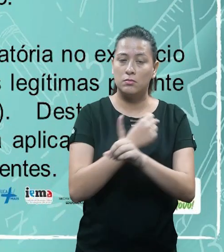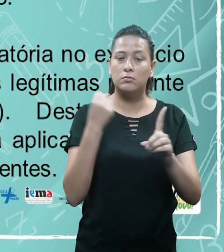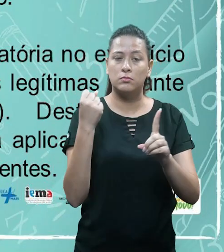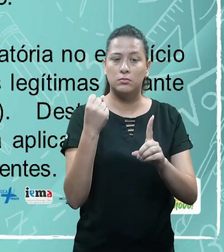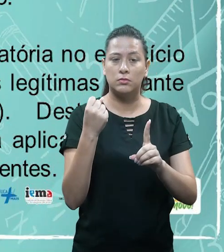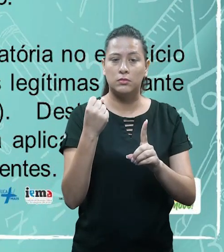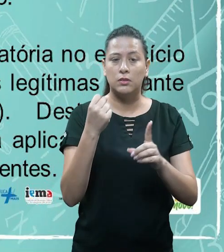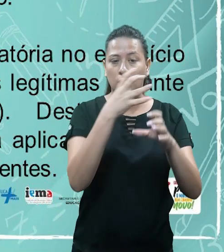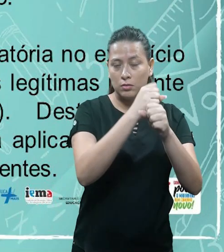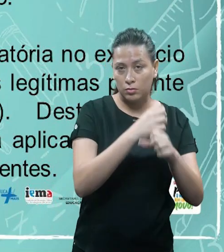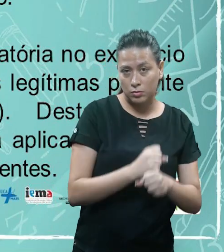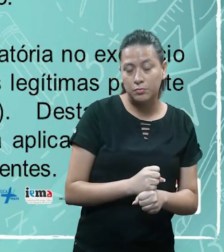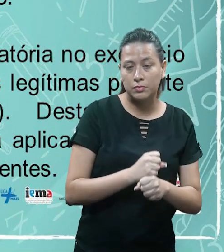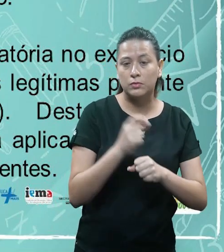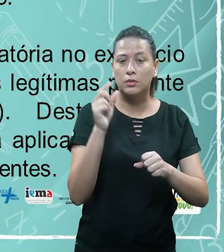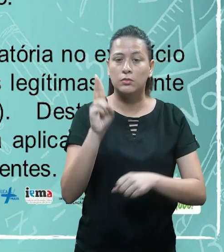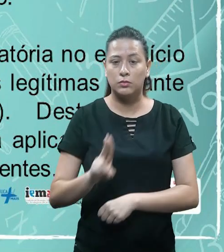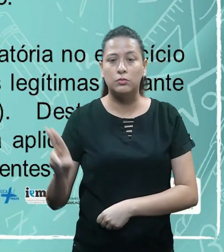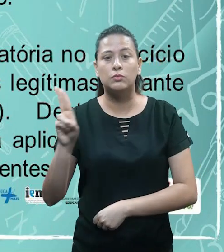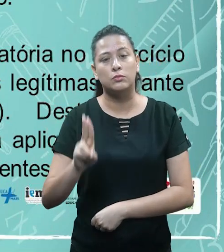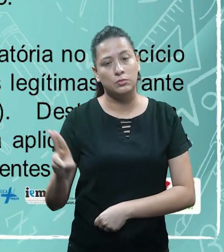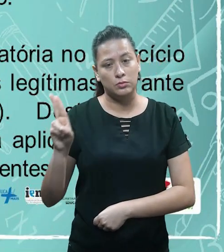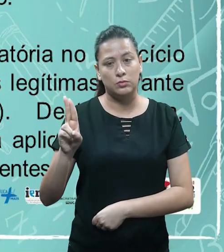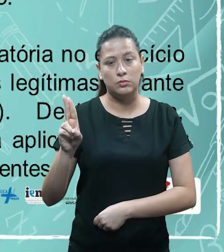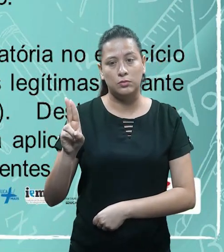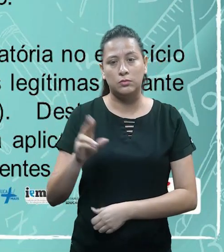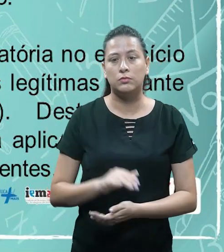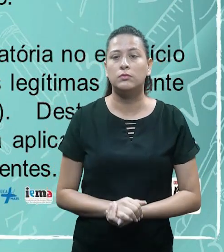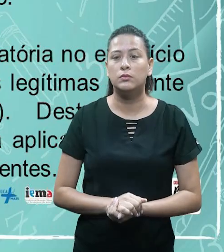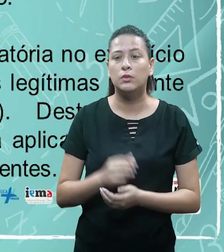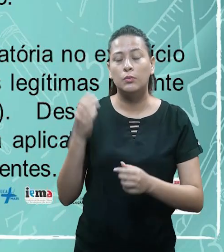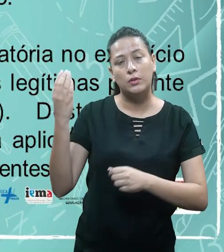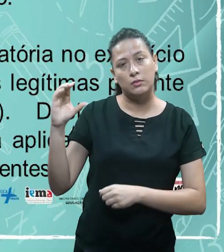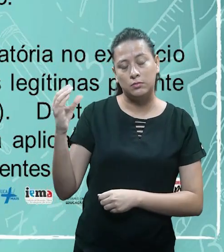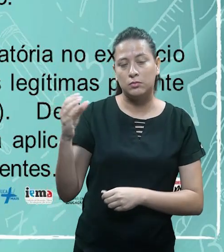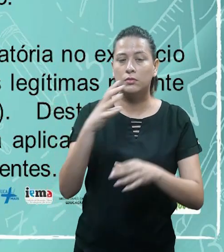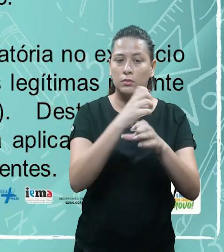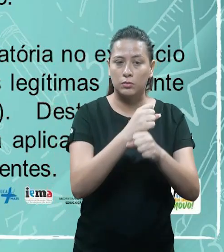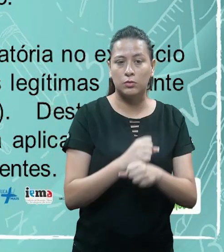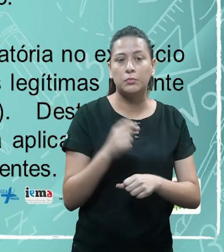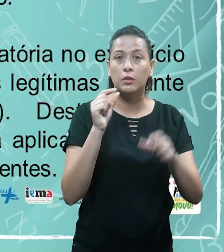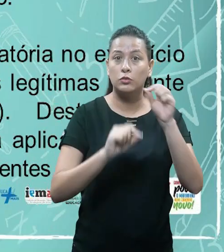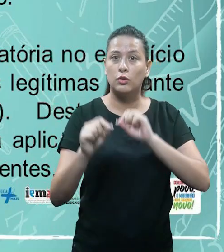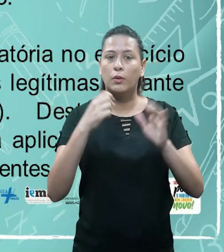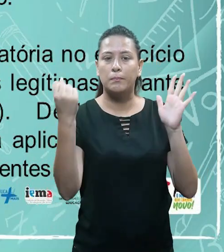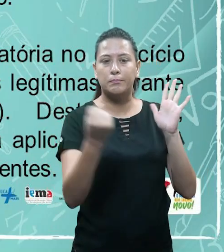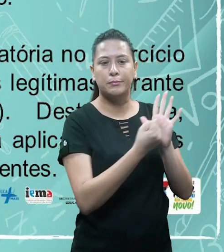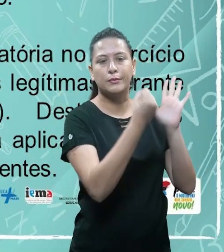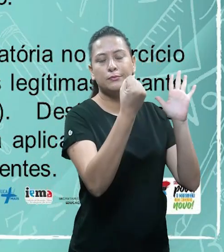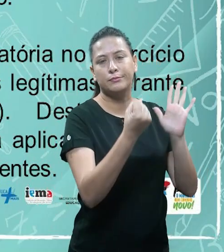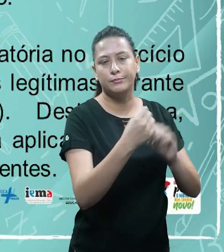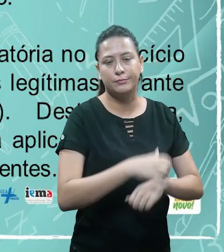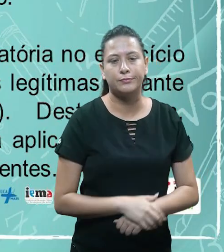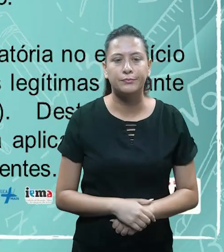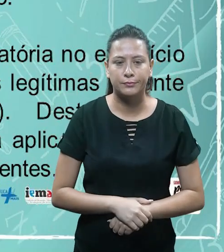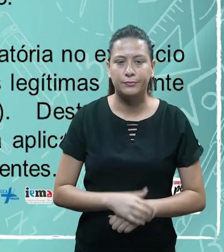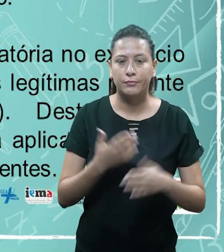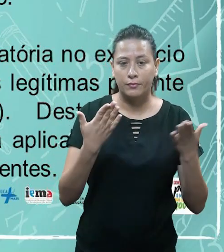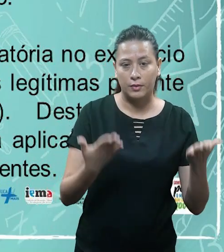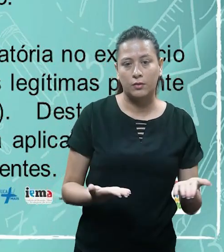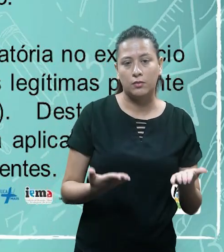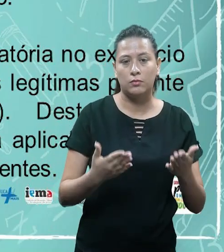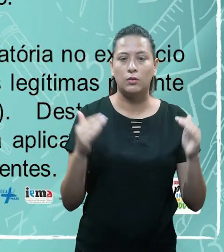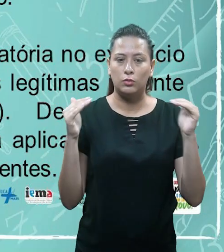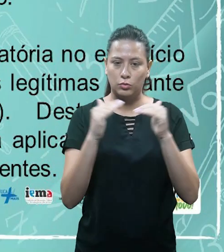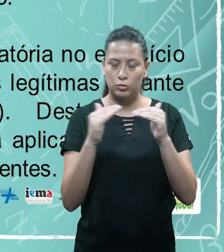são aplicados diretamente no objeto da ciência. Qual é o objeto que nós vimos na aula passada? O patrimônio, ó, segundo a legislação contábil, os